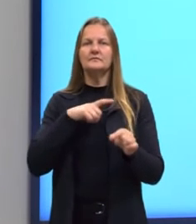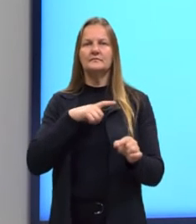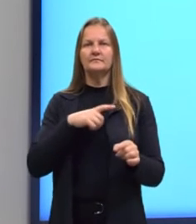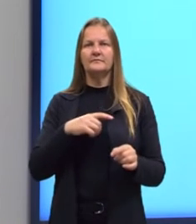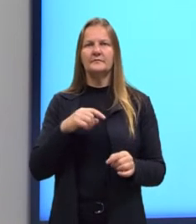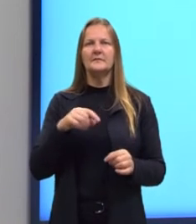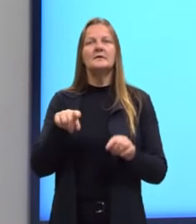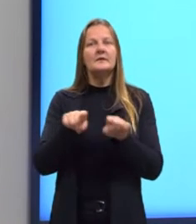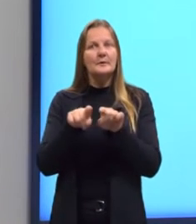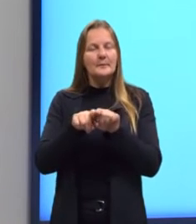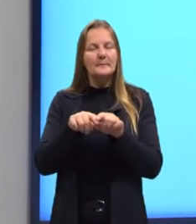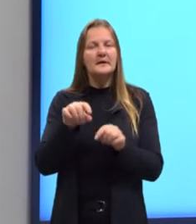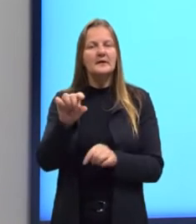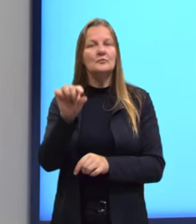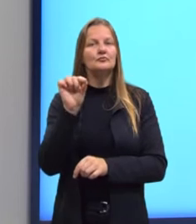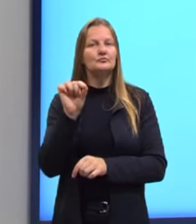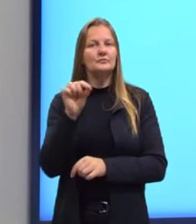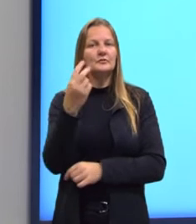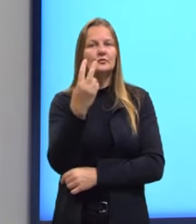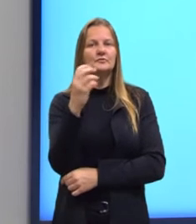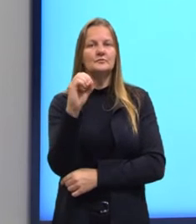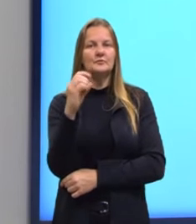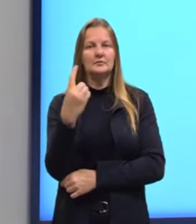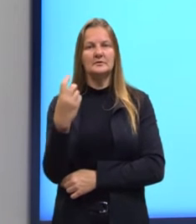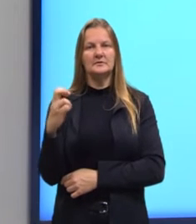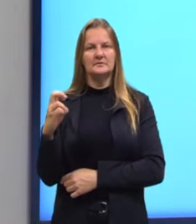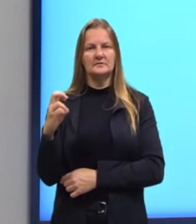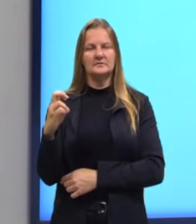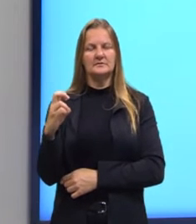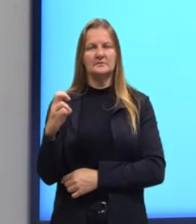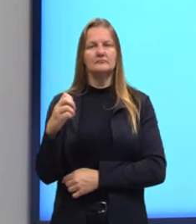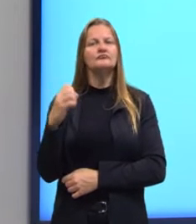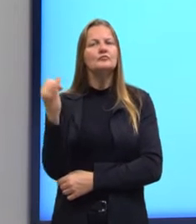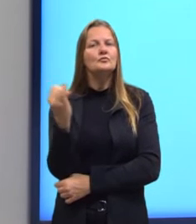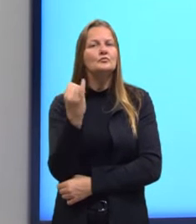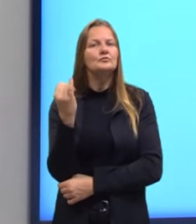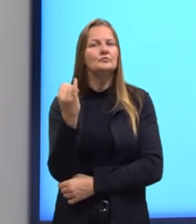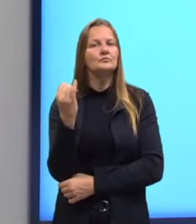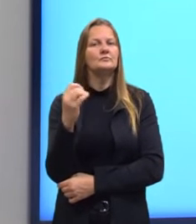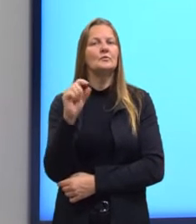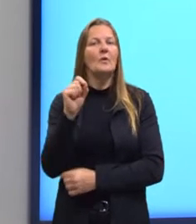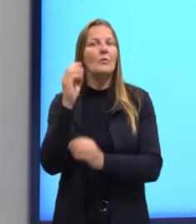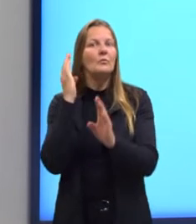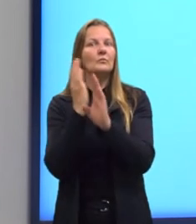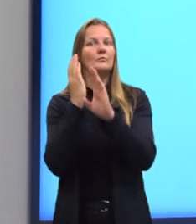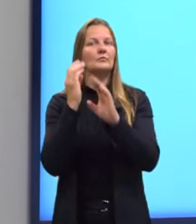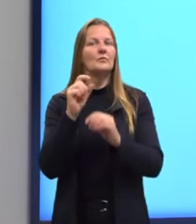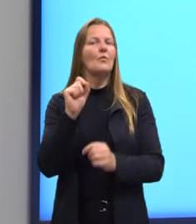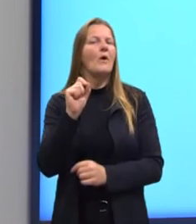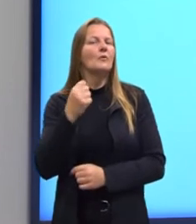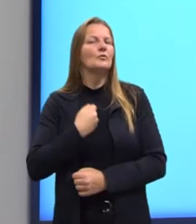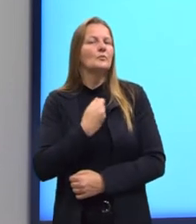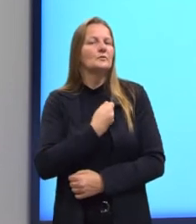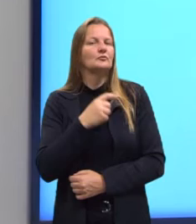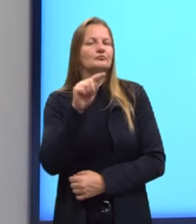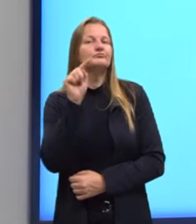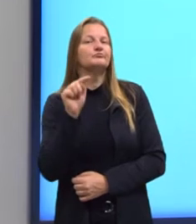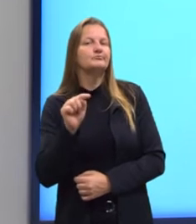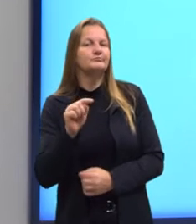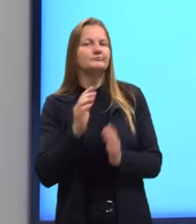nós queremos o item, então, de número 2015, que ocupa a posição 2015 naquela